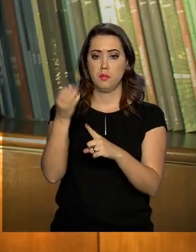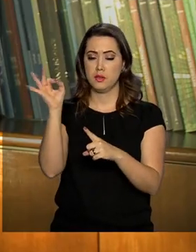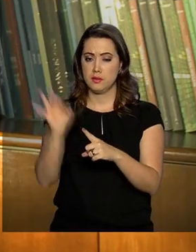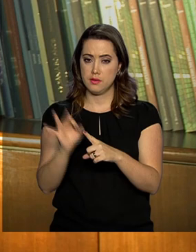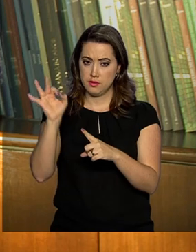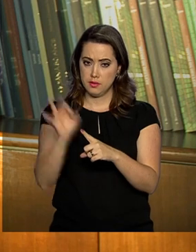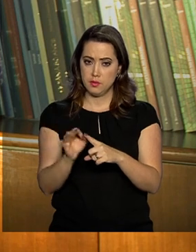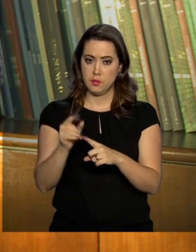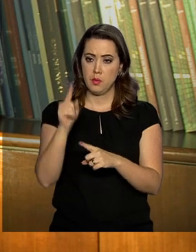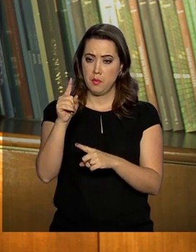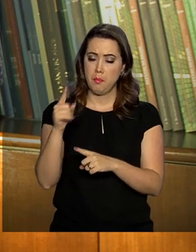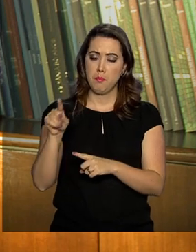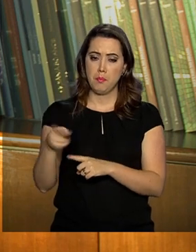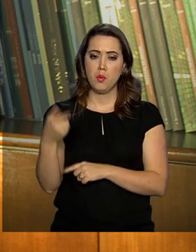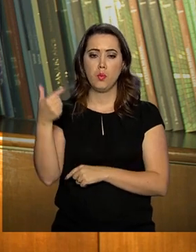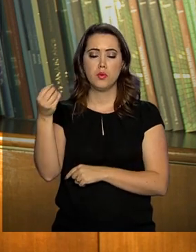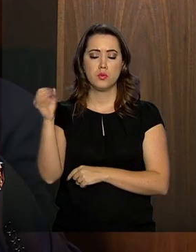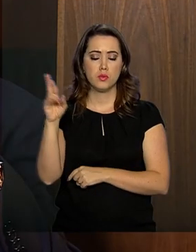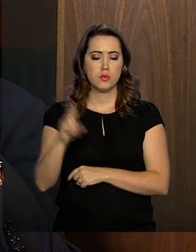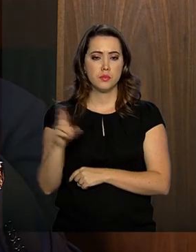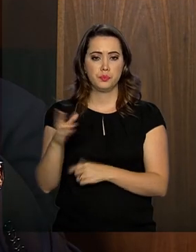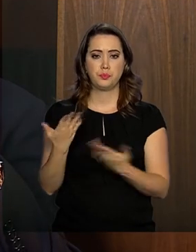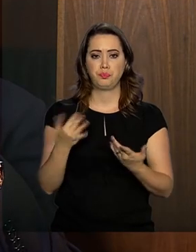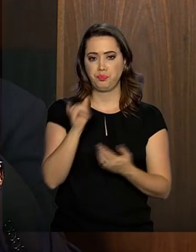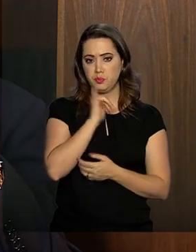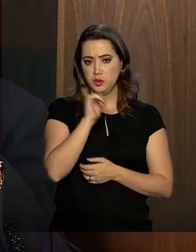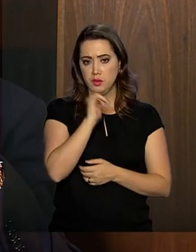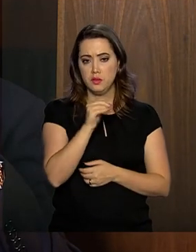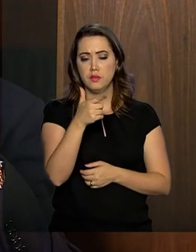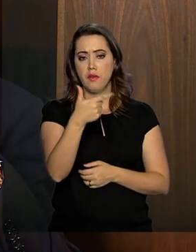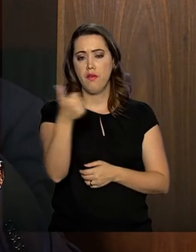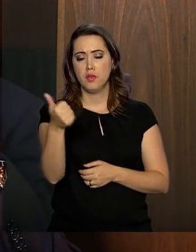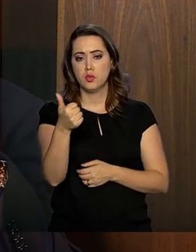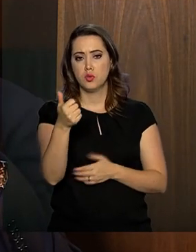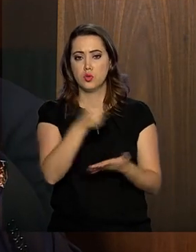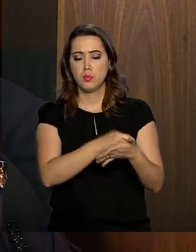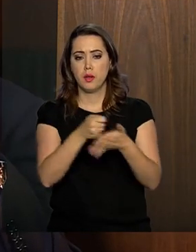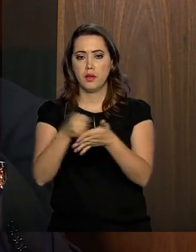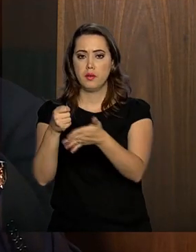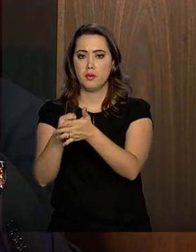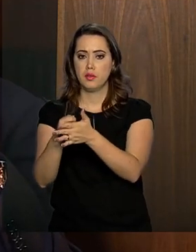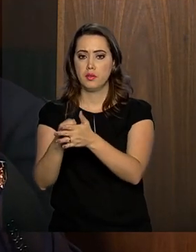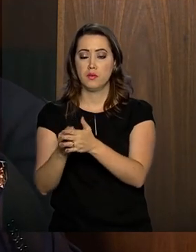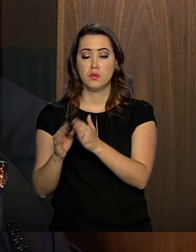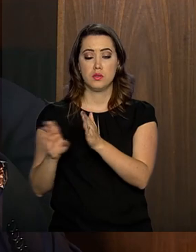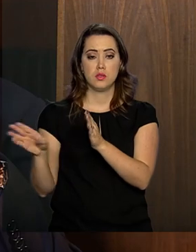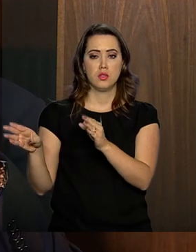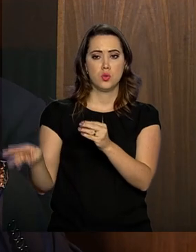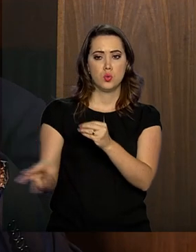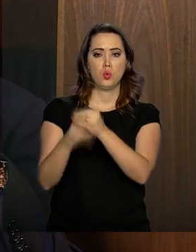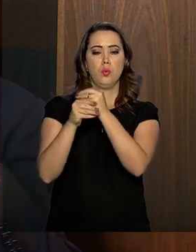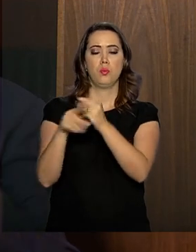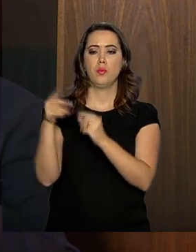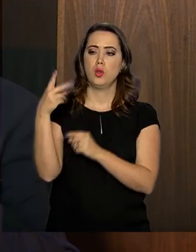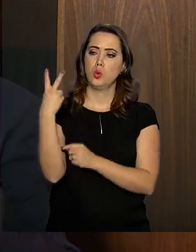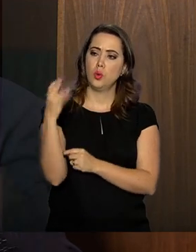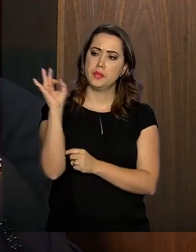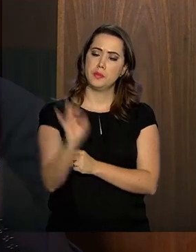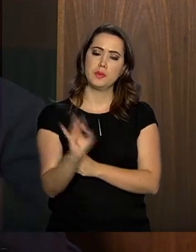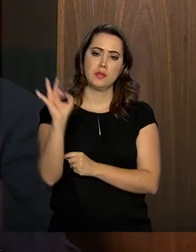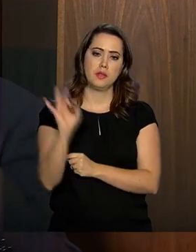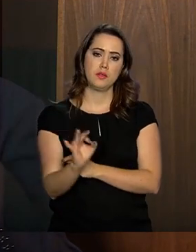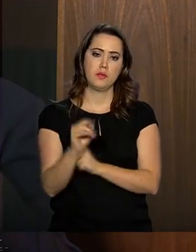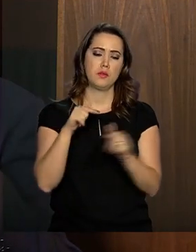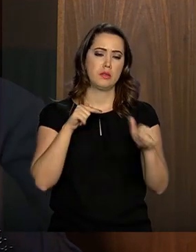Se você trabalhar um ano a mais, se você fizer 21 anos de contribuição, você acrescenta 12%. Se você trabalhar,